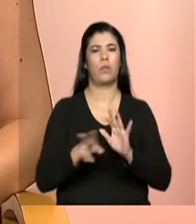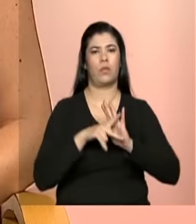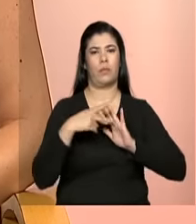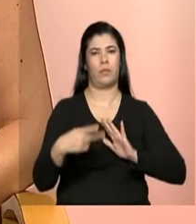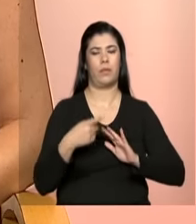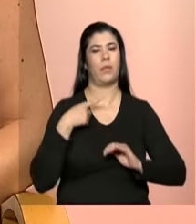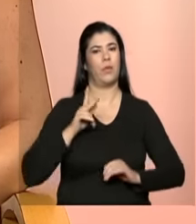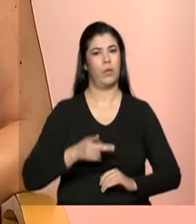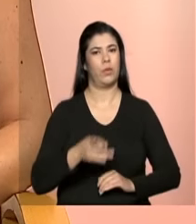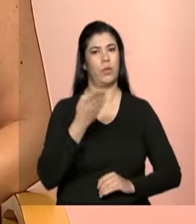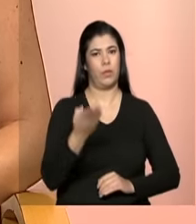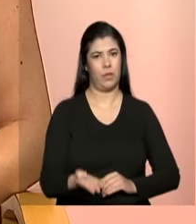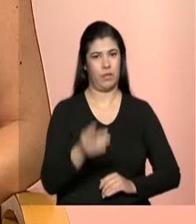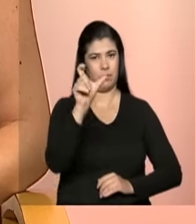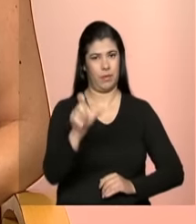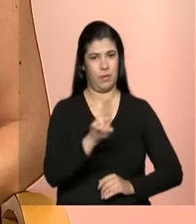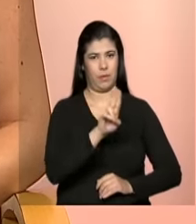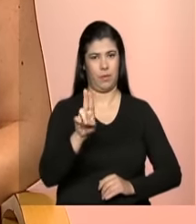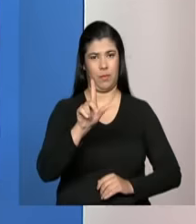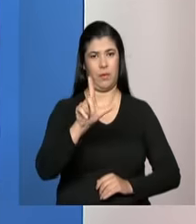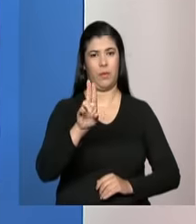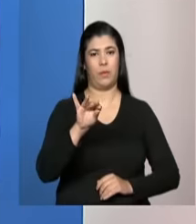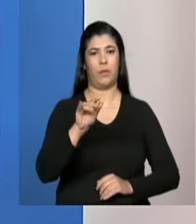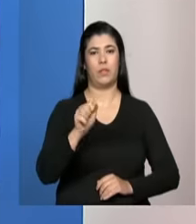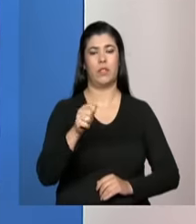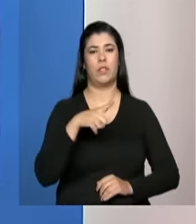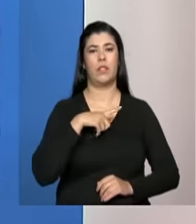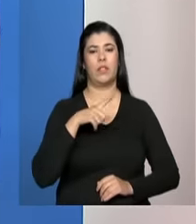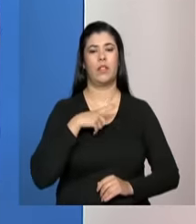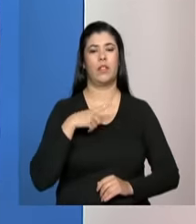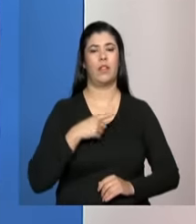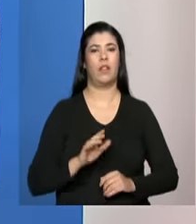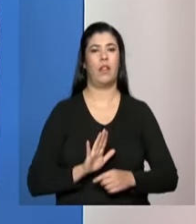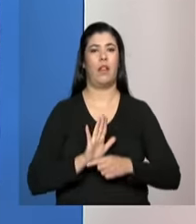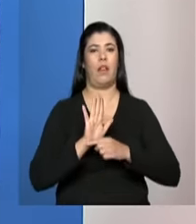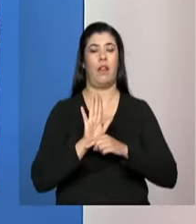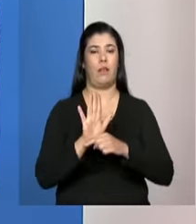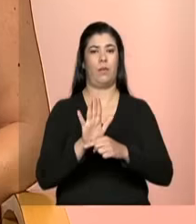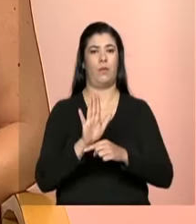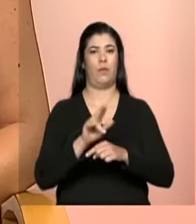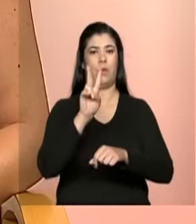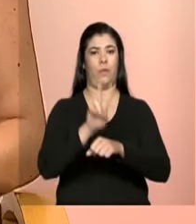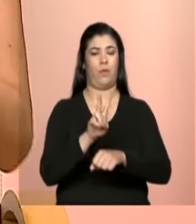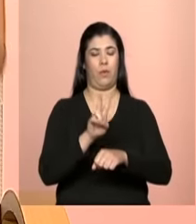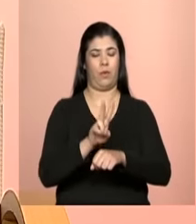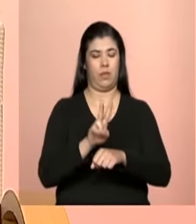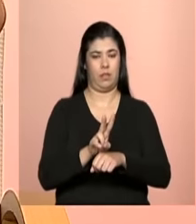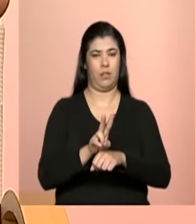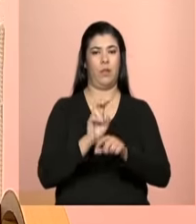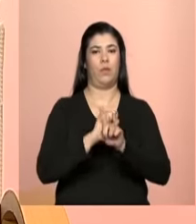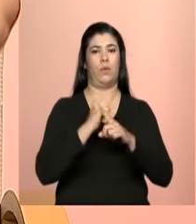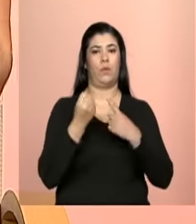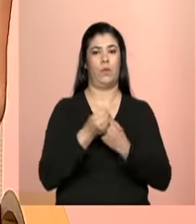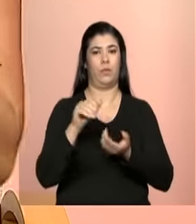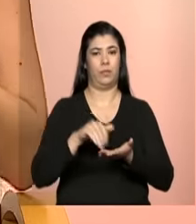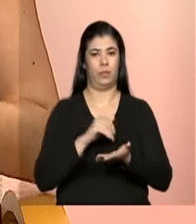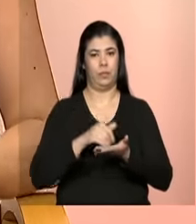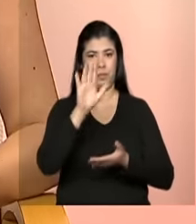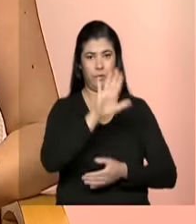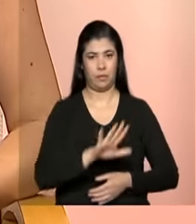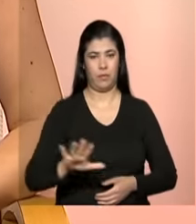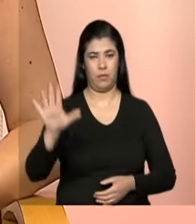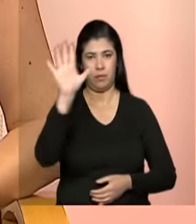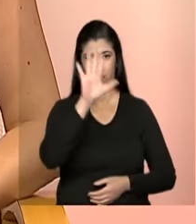Continua com a gente, Luciana de Fátima Vidal, assessora do Departamento de Proteção Social Especial da Secretaria Nacional de